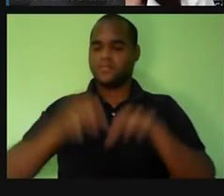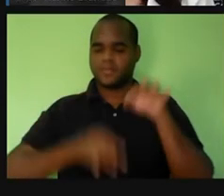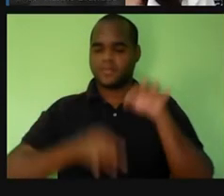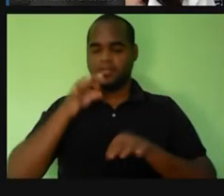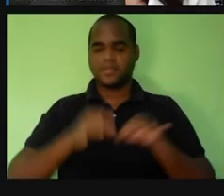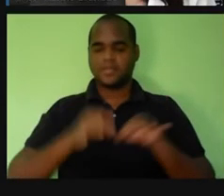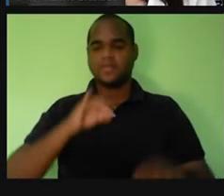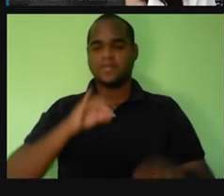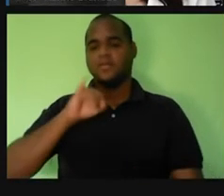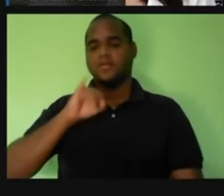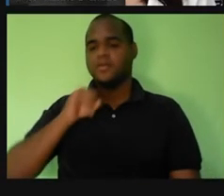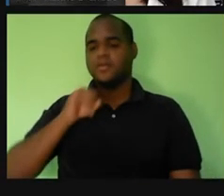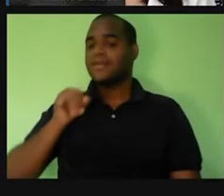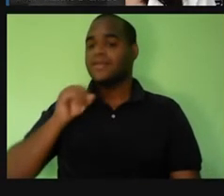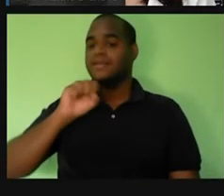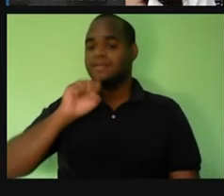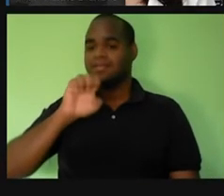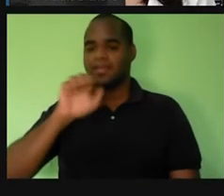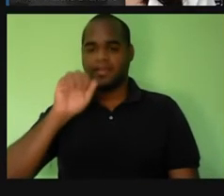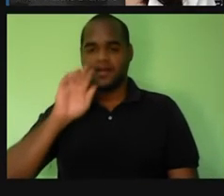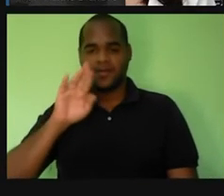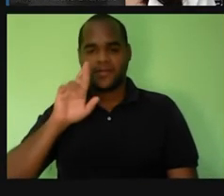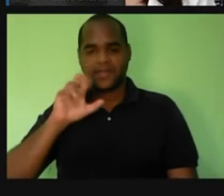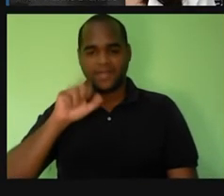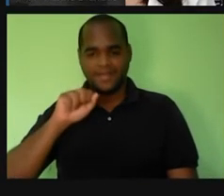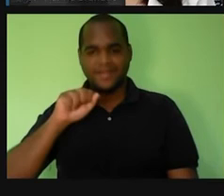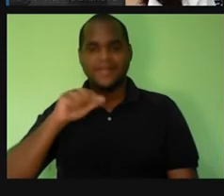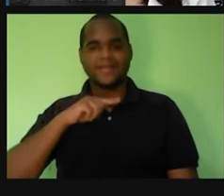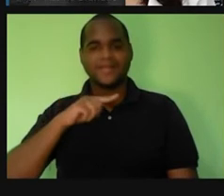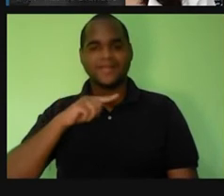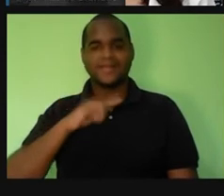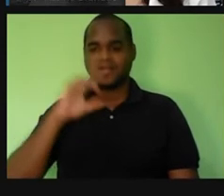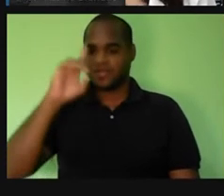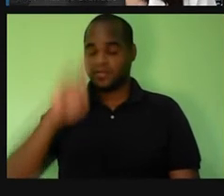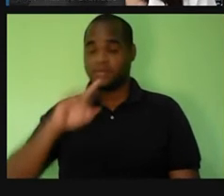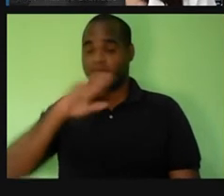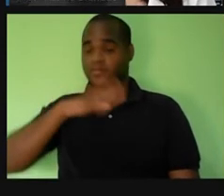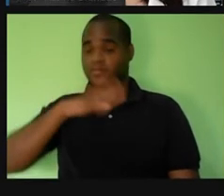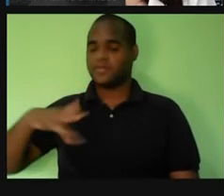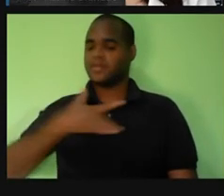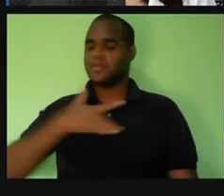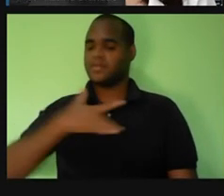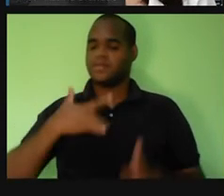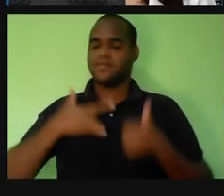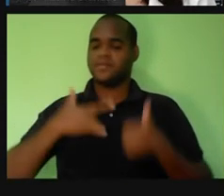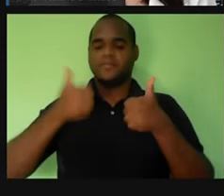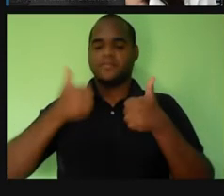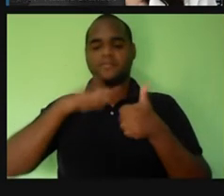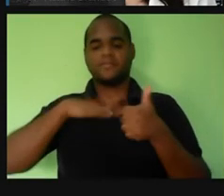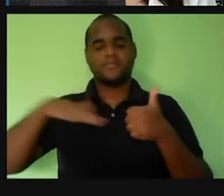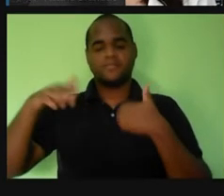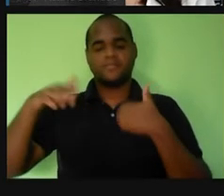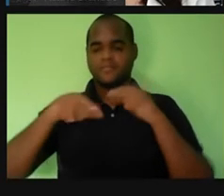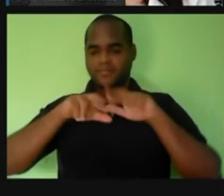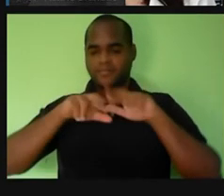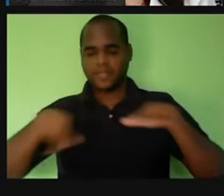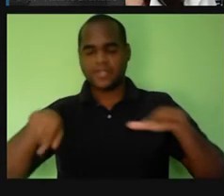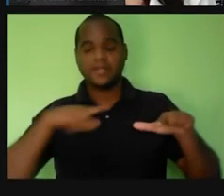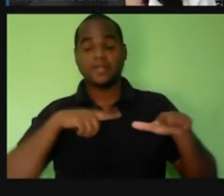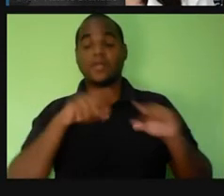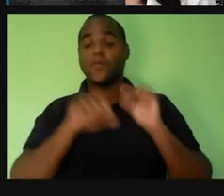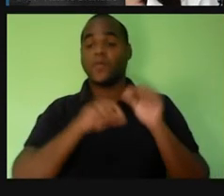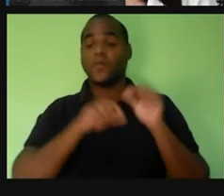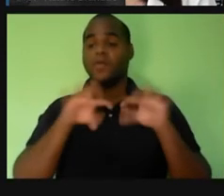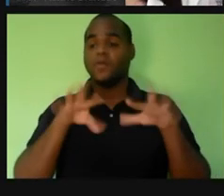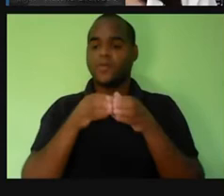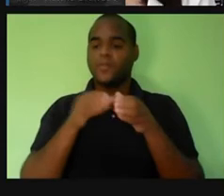Seabra, para assumir a Diretoria Geral de Saúde Pública, desde ESP, órgão que hoje em dia